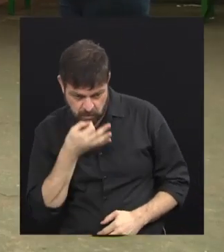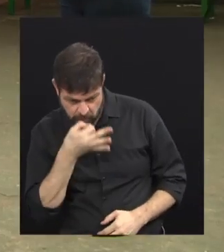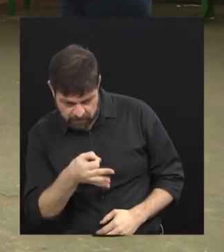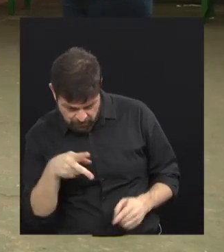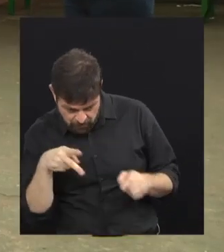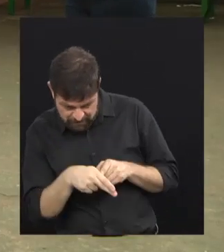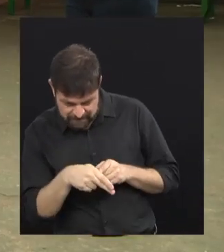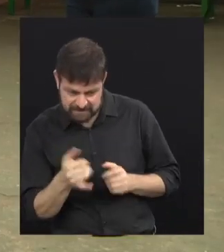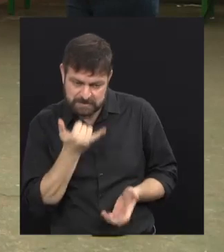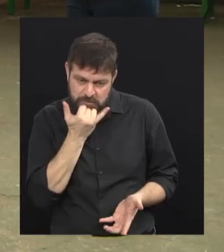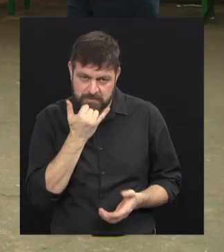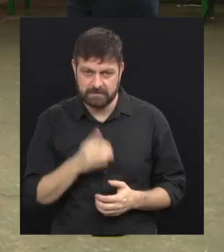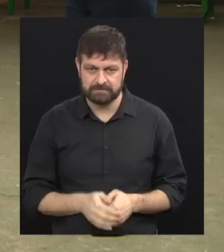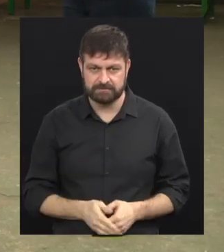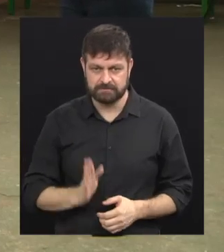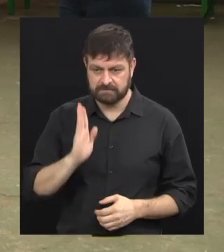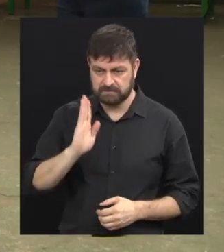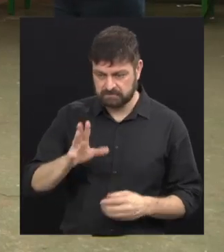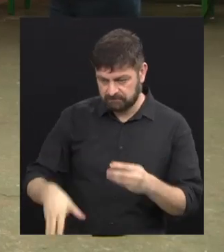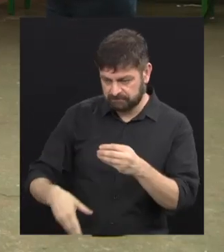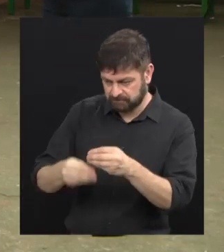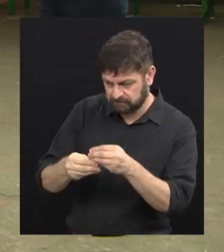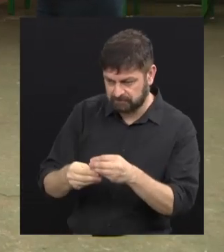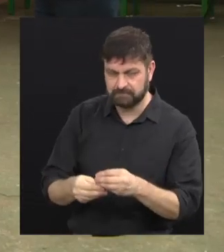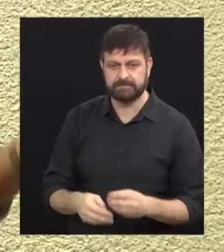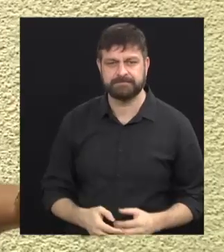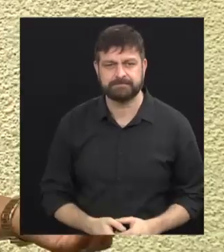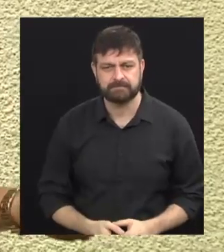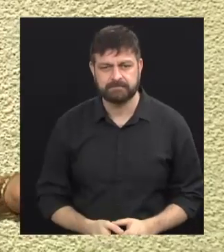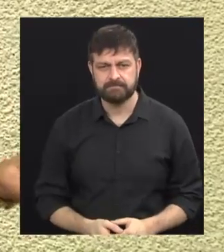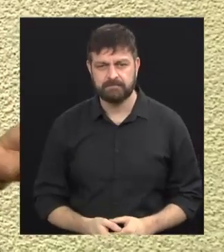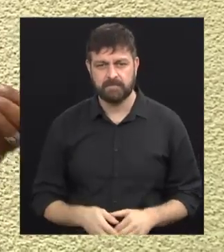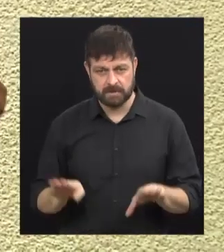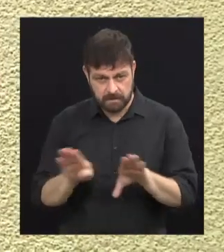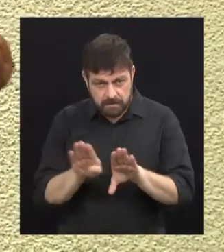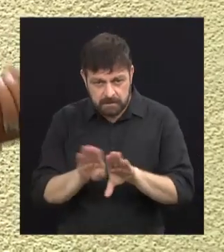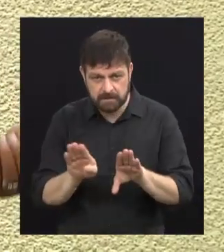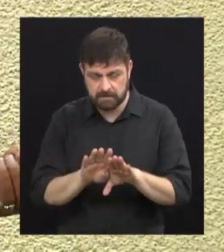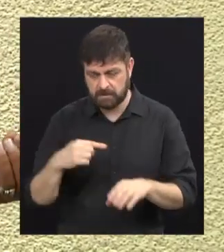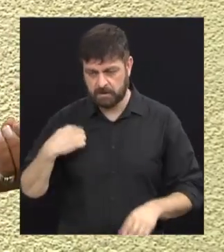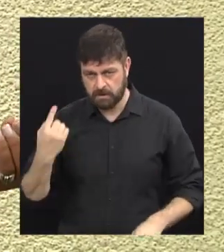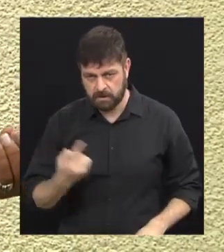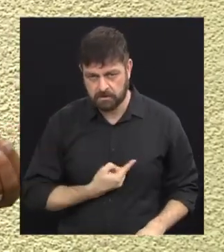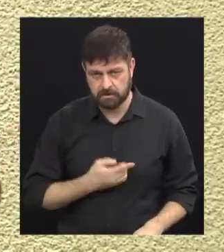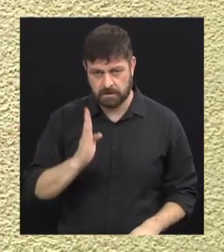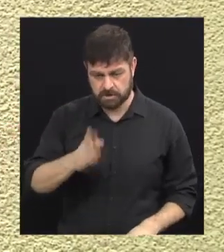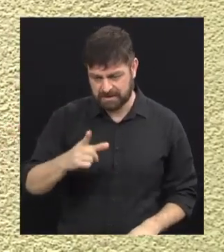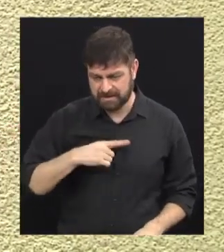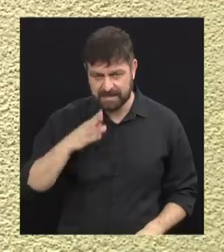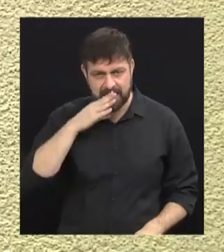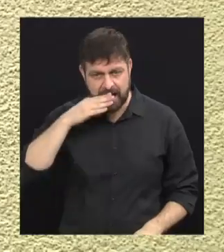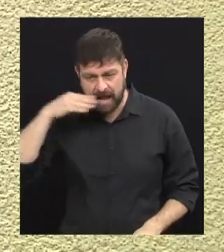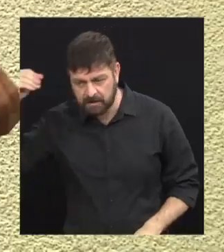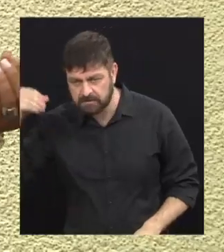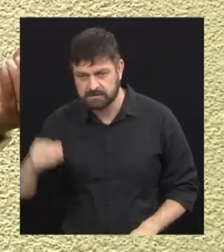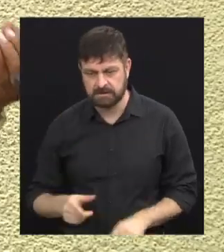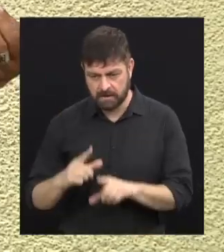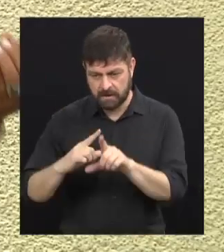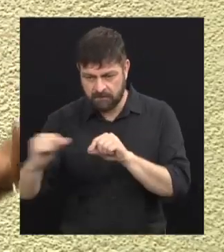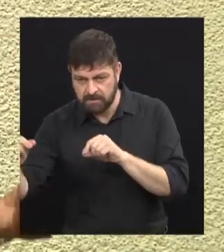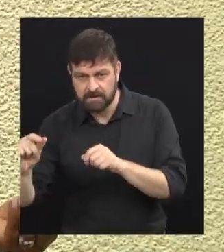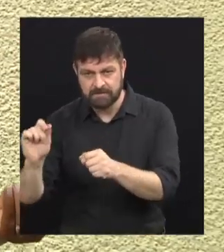interrompi. Pode falar. Já acrescentando o que a Maria Alice disse, inclusive nós já temos adolescentes que saíram daqui que